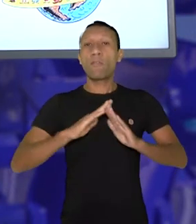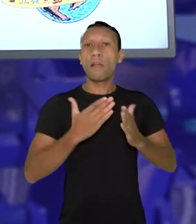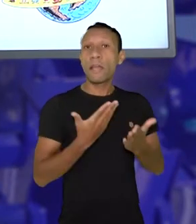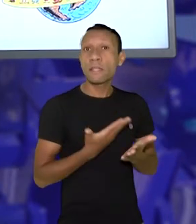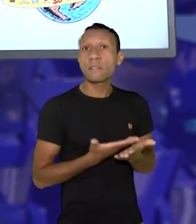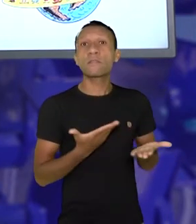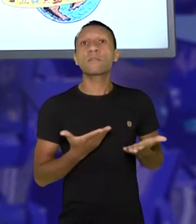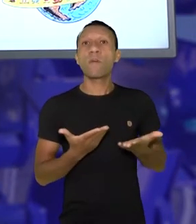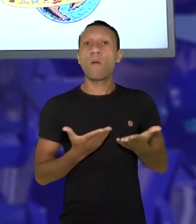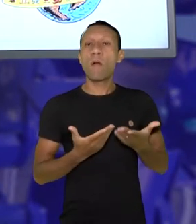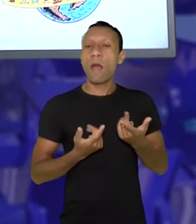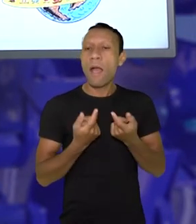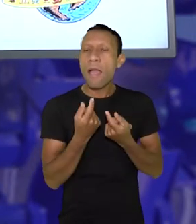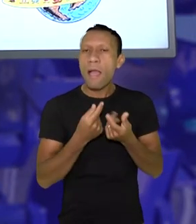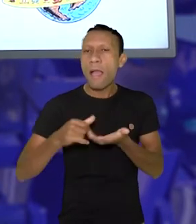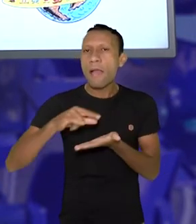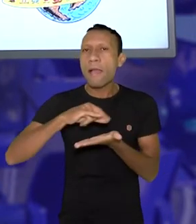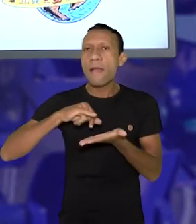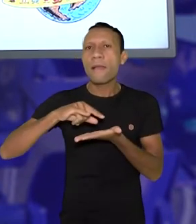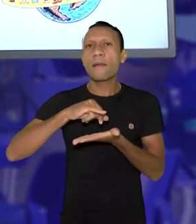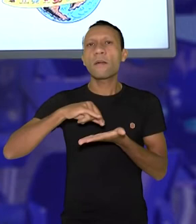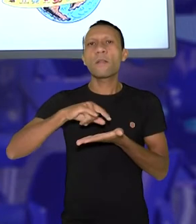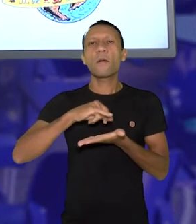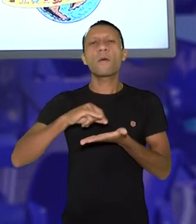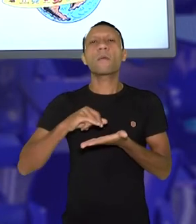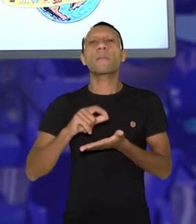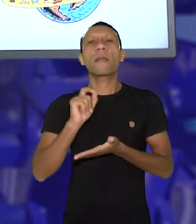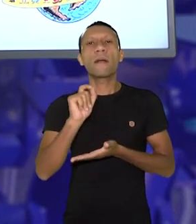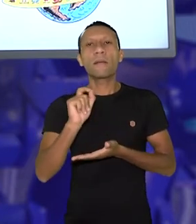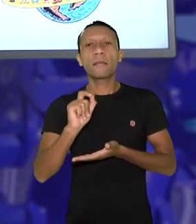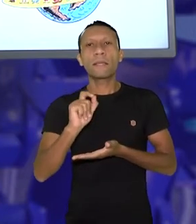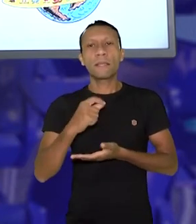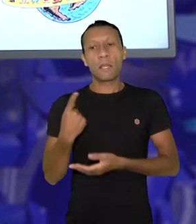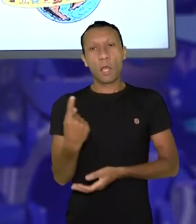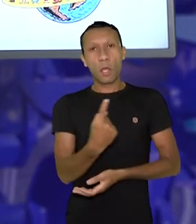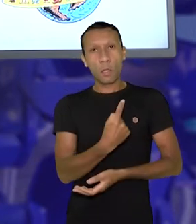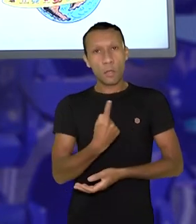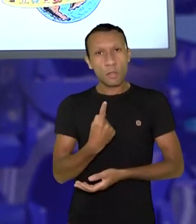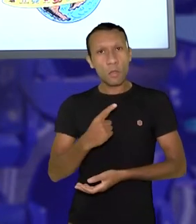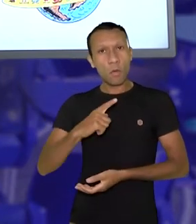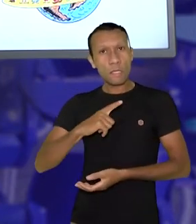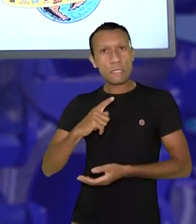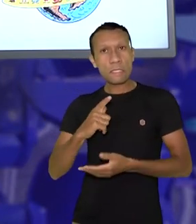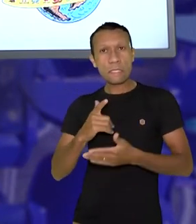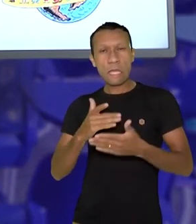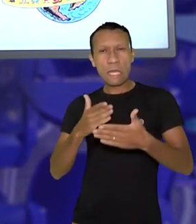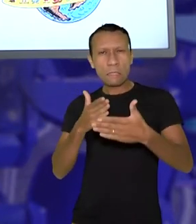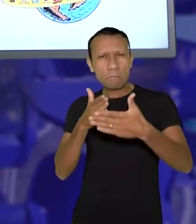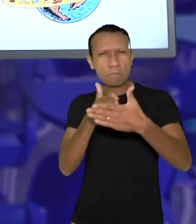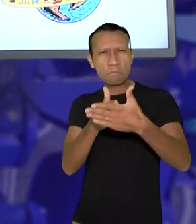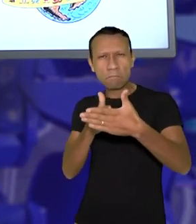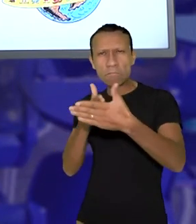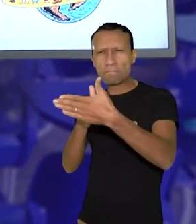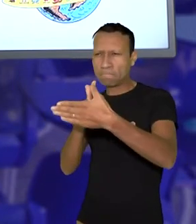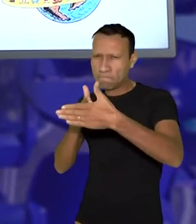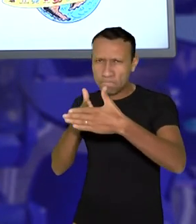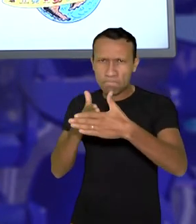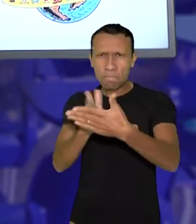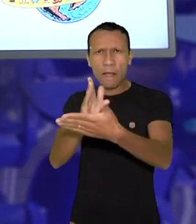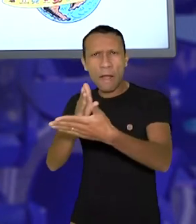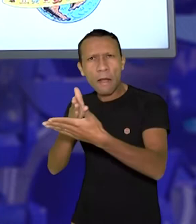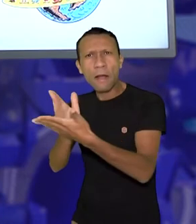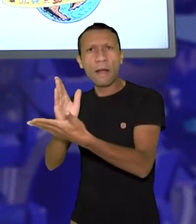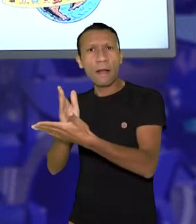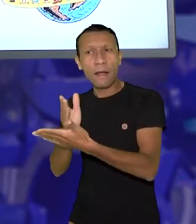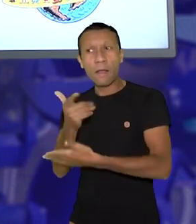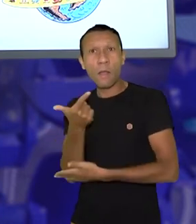neoliberalismo. Que esse neoliberalismo, ele diz que a gente tem que acabar com as barreiras tarifárias